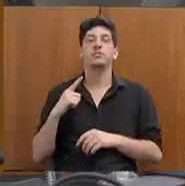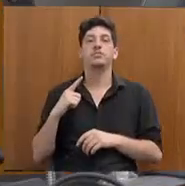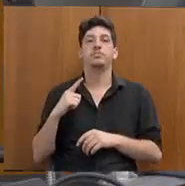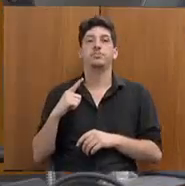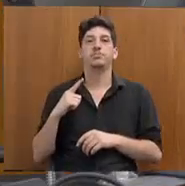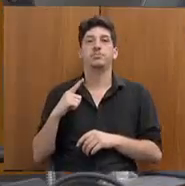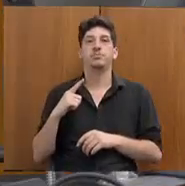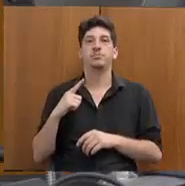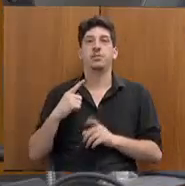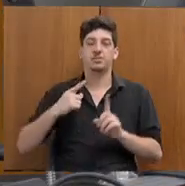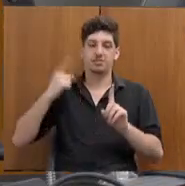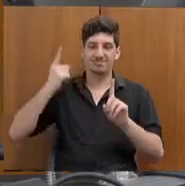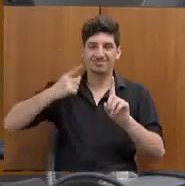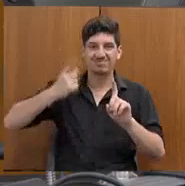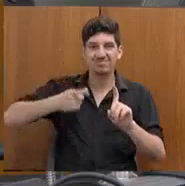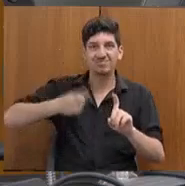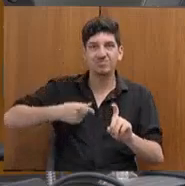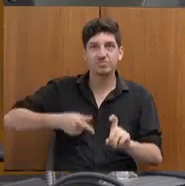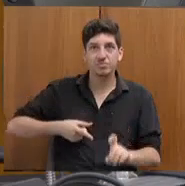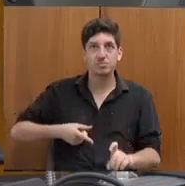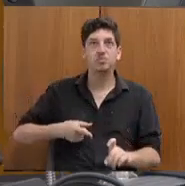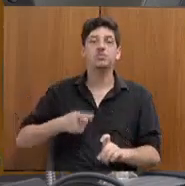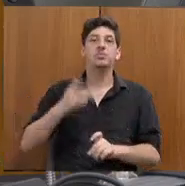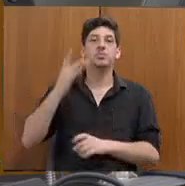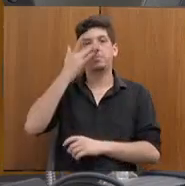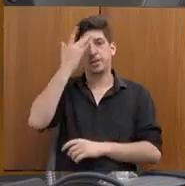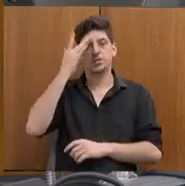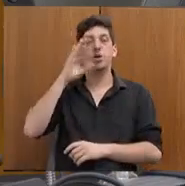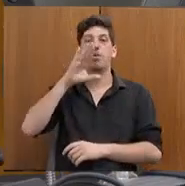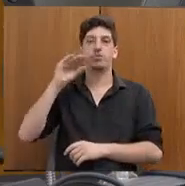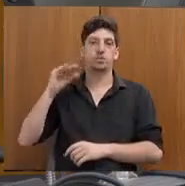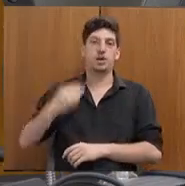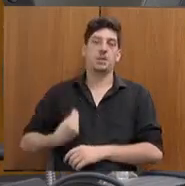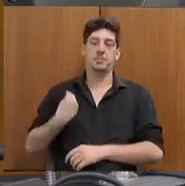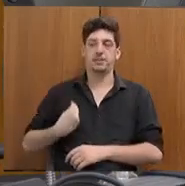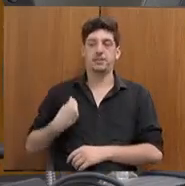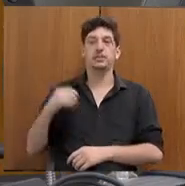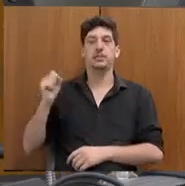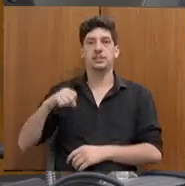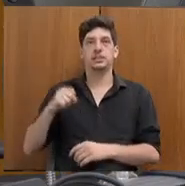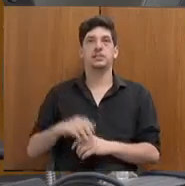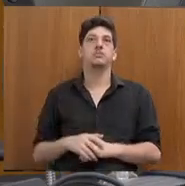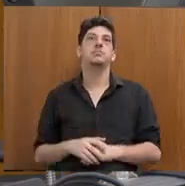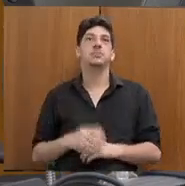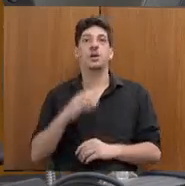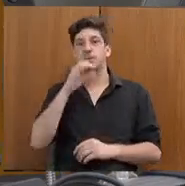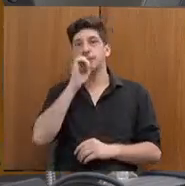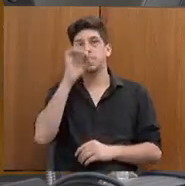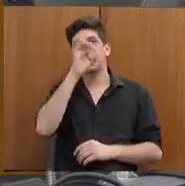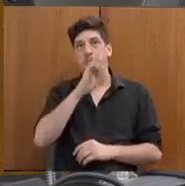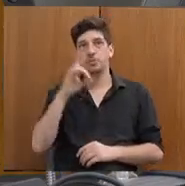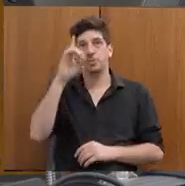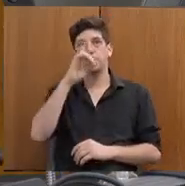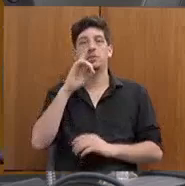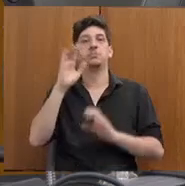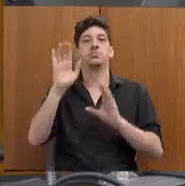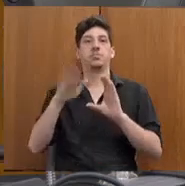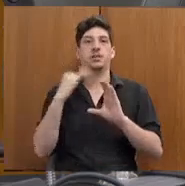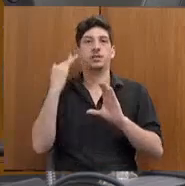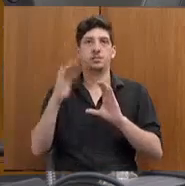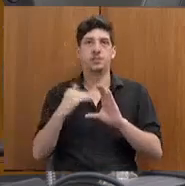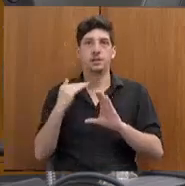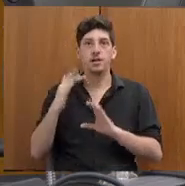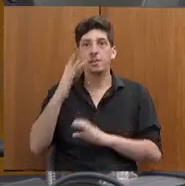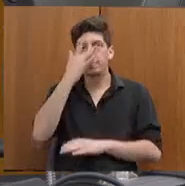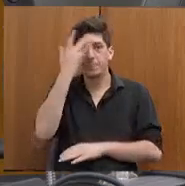tratamento com os funcionários que estavam lá. Eu passei o meu final de semana recebendo de conselheiros